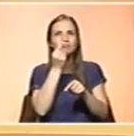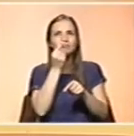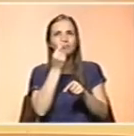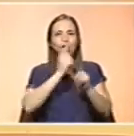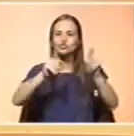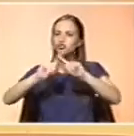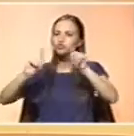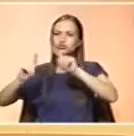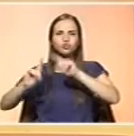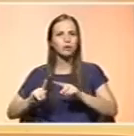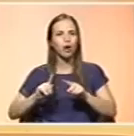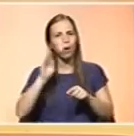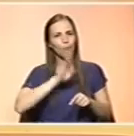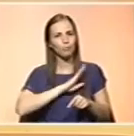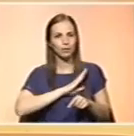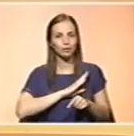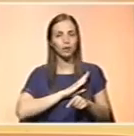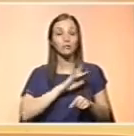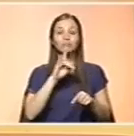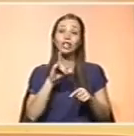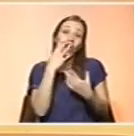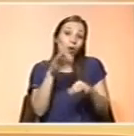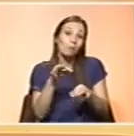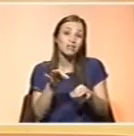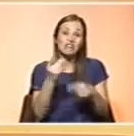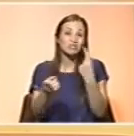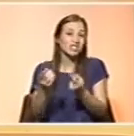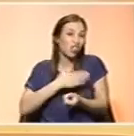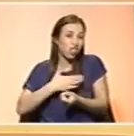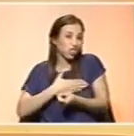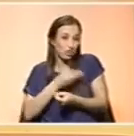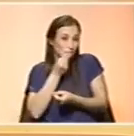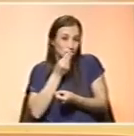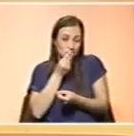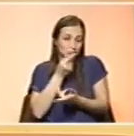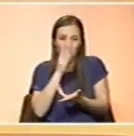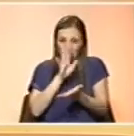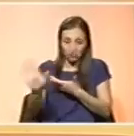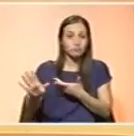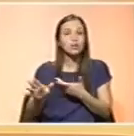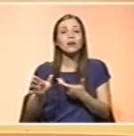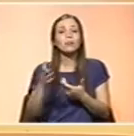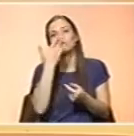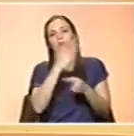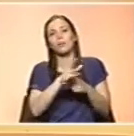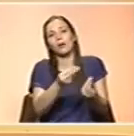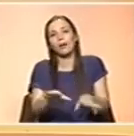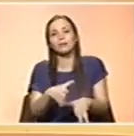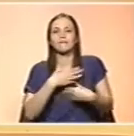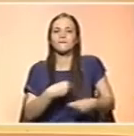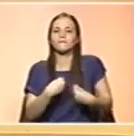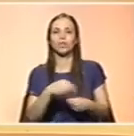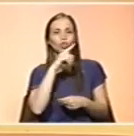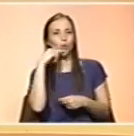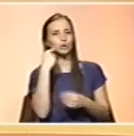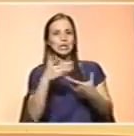porque nomeadamente com aqueles paladares que são menos apelativos, menos agradáveis. A criança tem um gosto inato pelo doce, aceita-o muito bem, mas